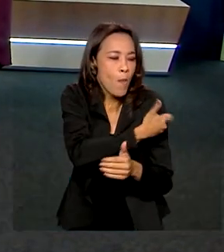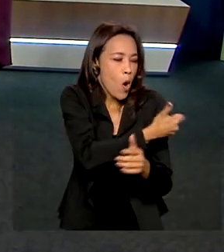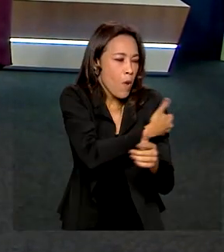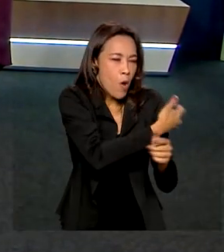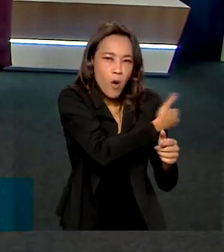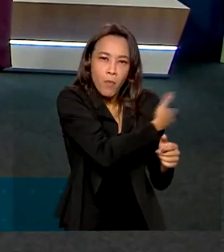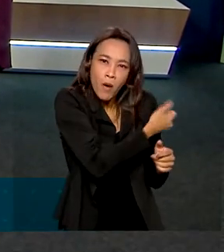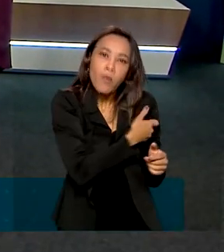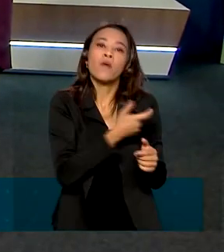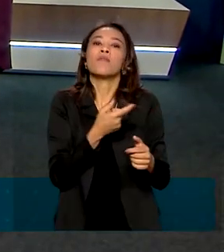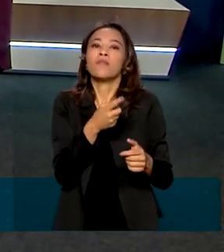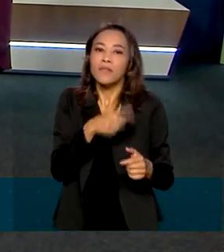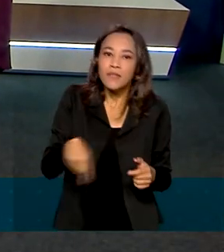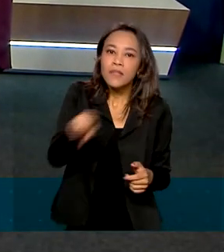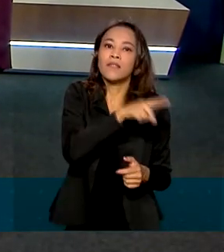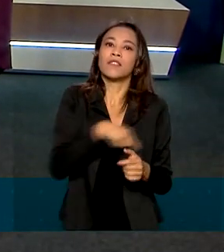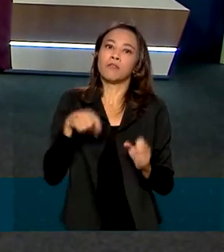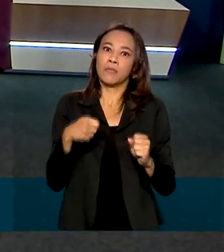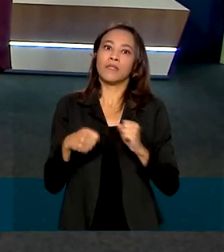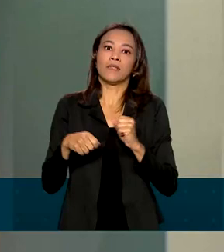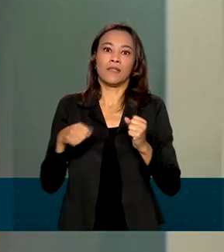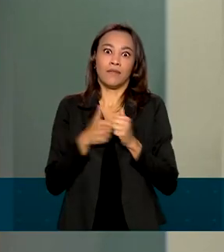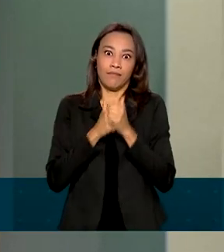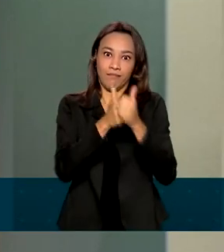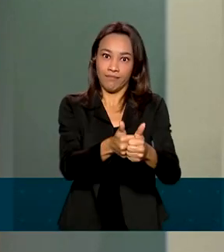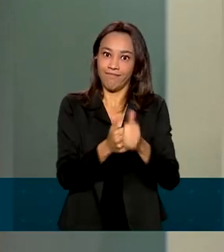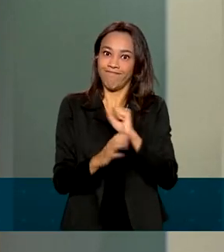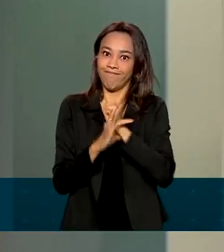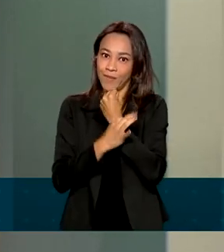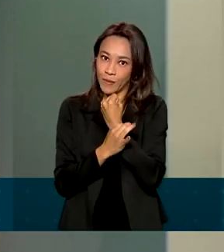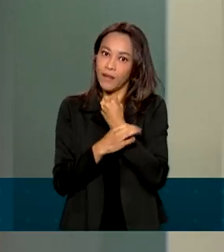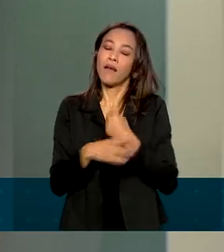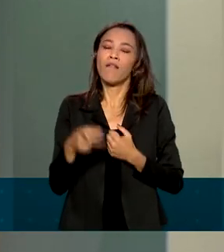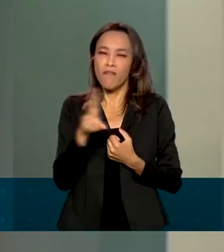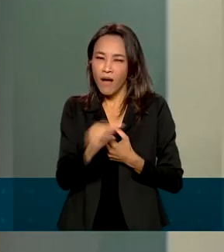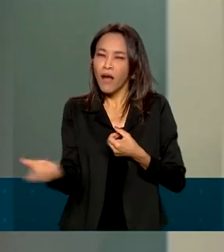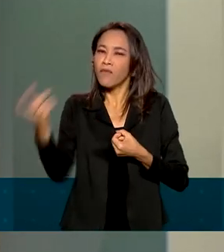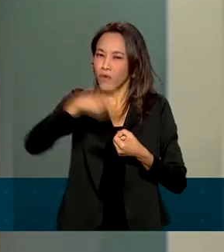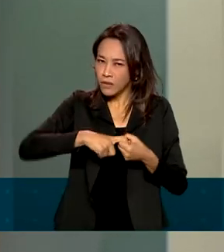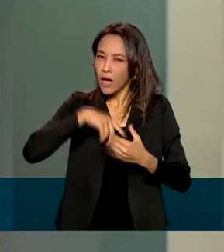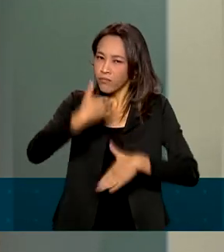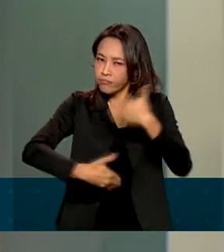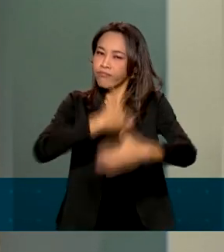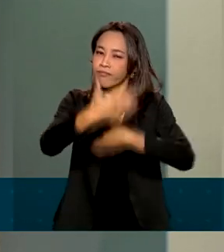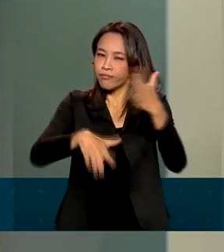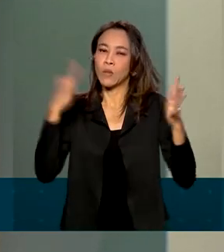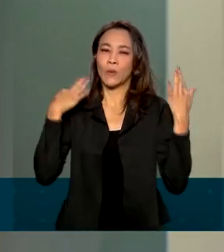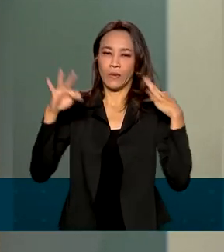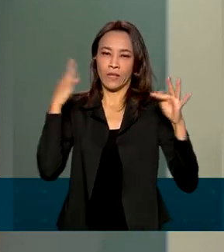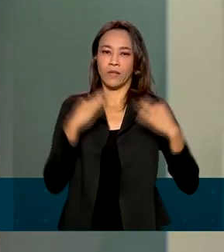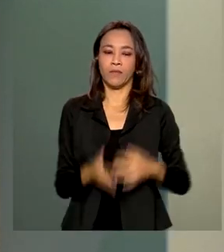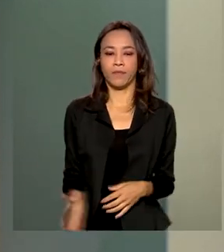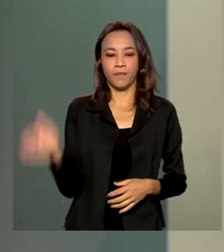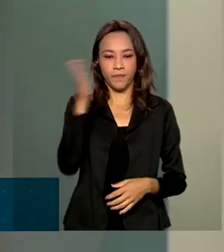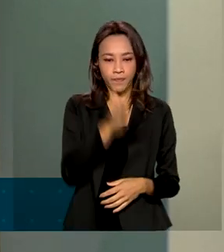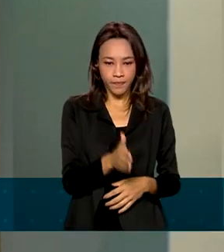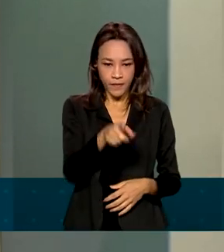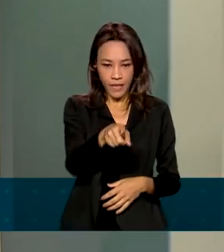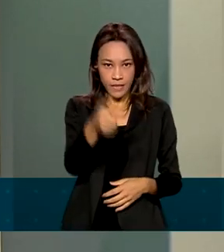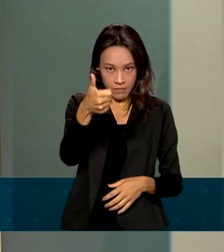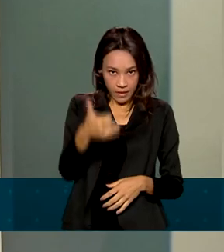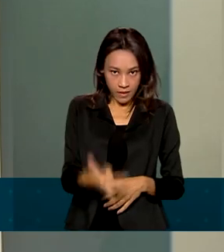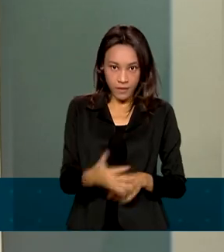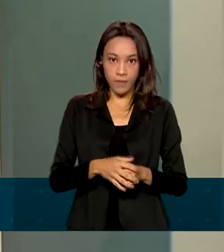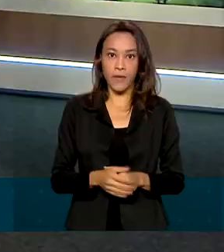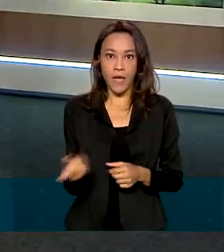segurança que toda a cadeia agora precisa seguir, o turismo logo voltará a crescer. A retomada, eu não tenho dúvida que vai